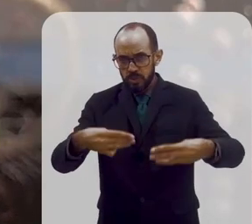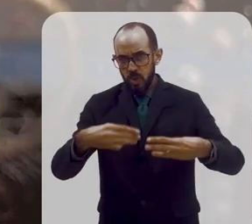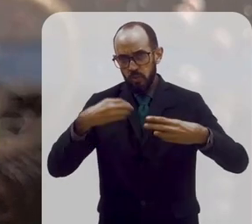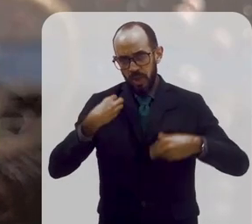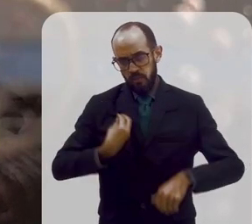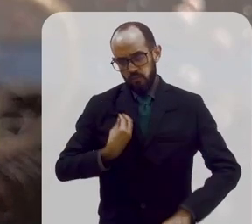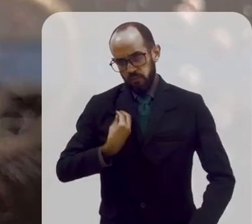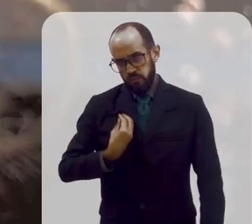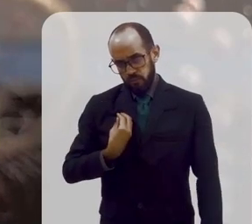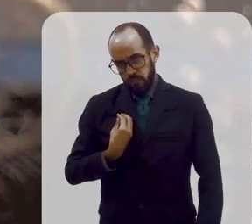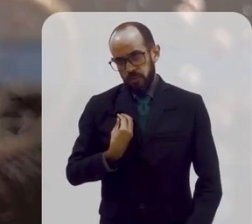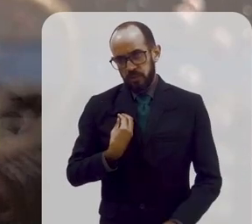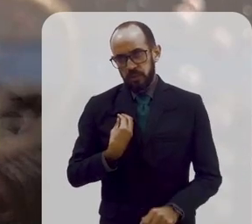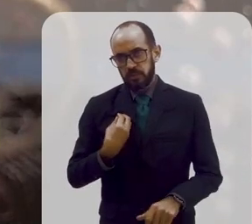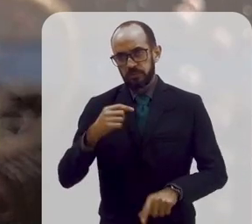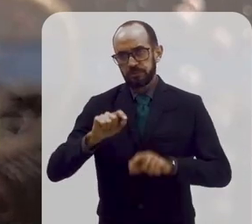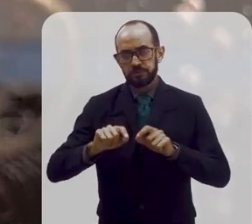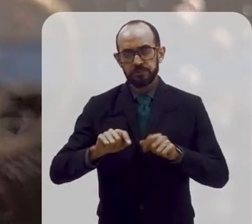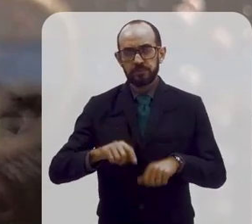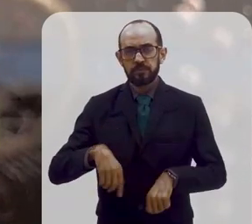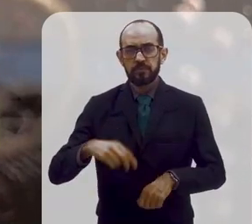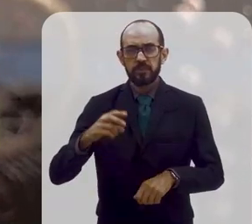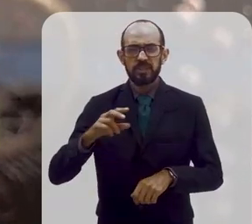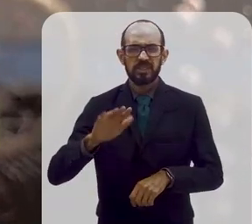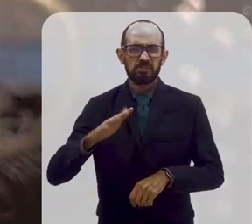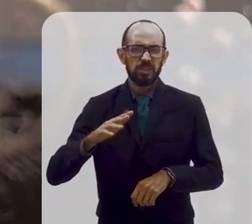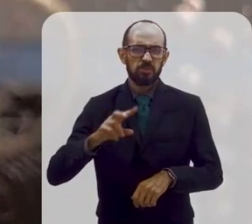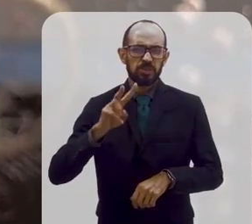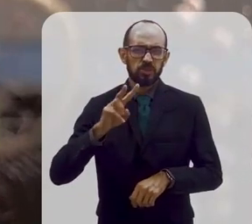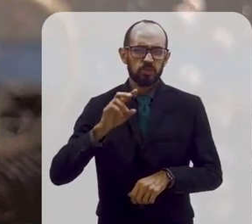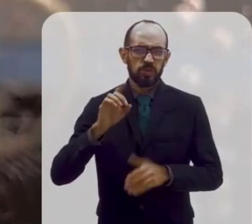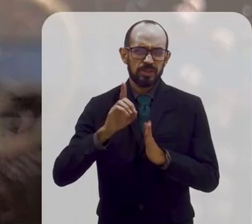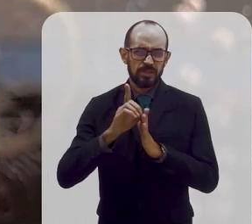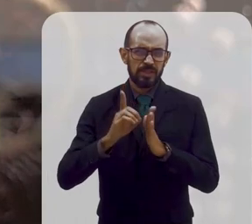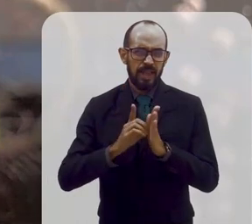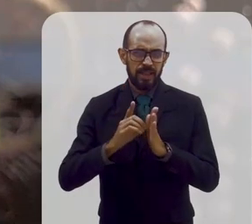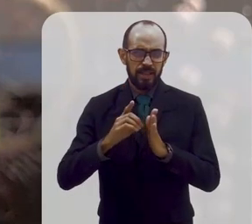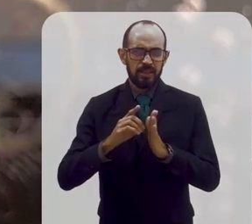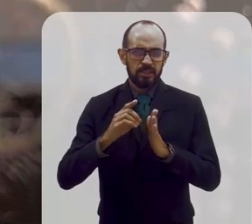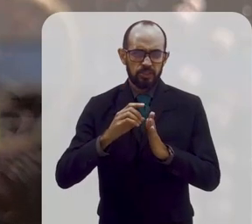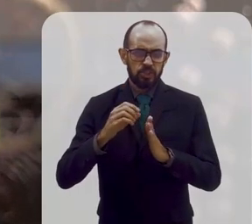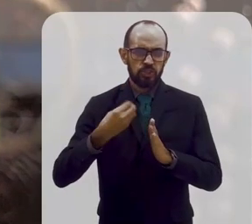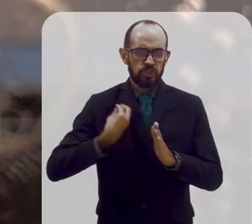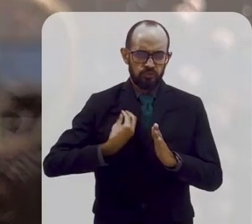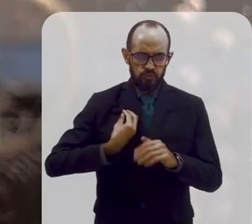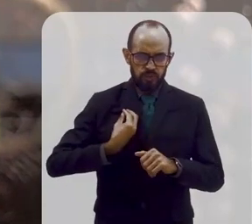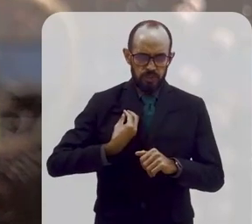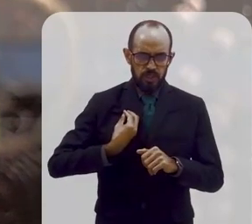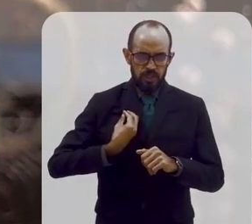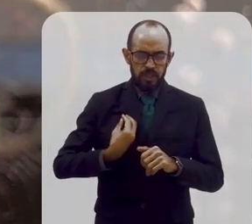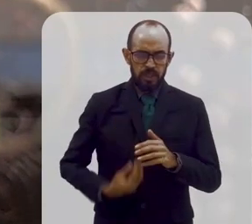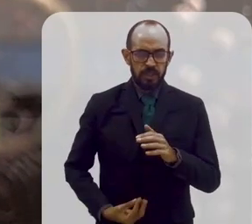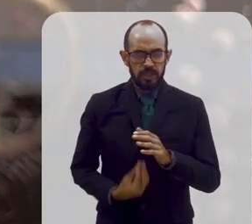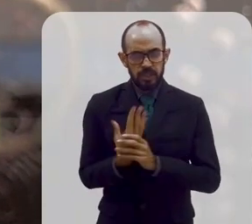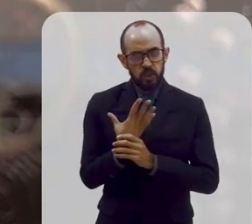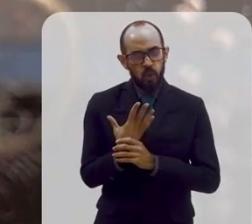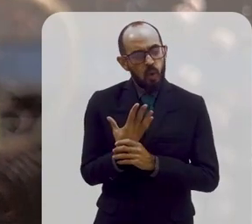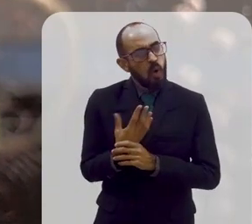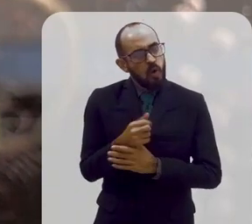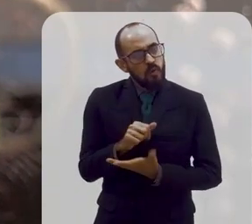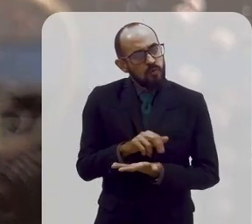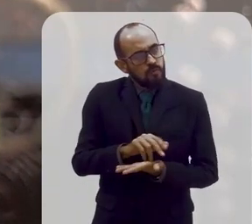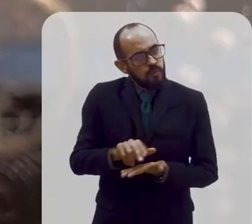Museu da Vida, ele vem fazendo, nessas duas décadas e pouca de vida, ele vem desenvolvendo várias atividades